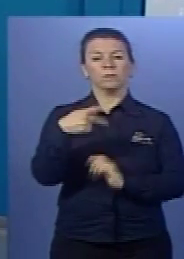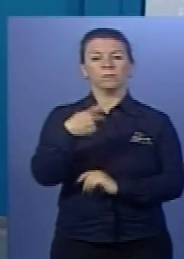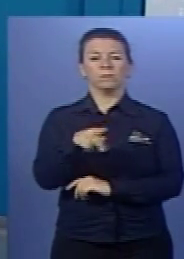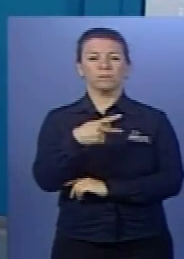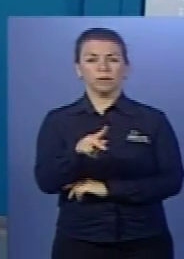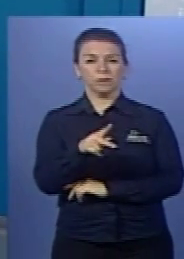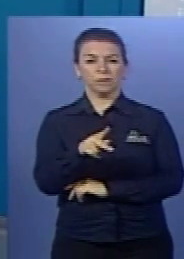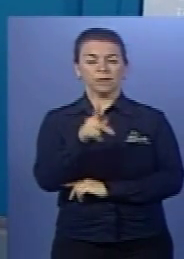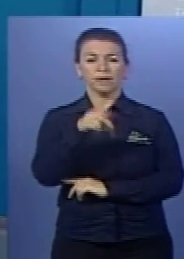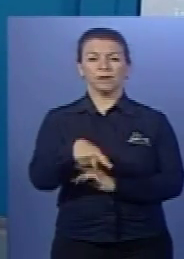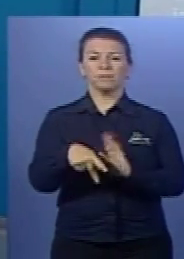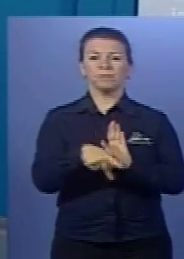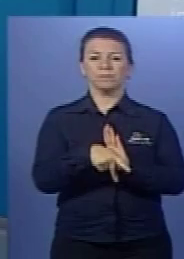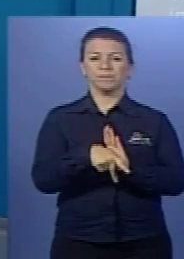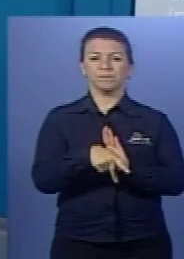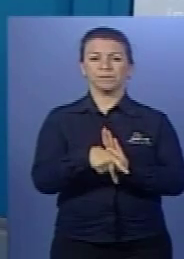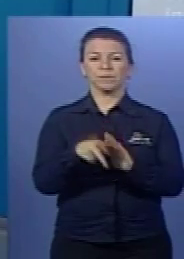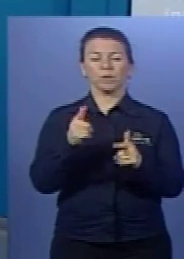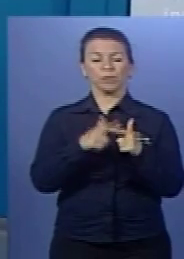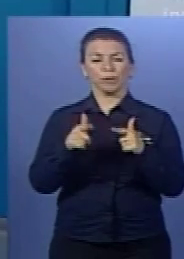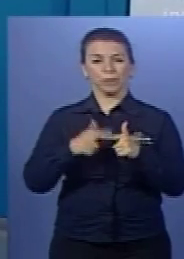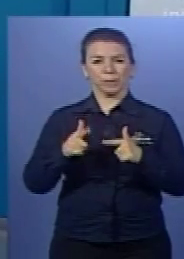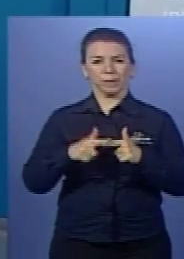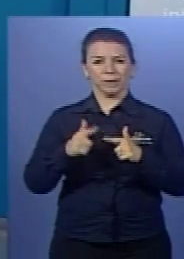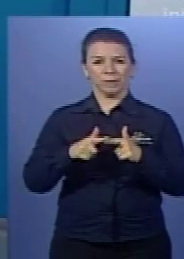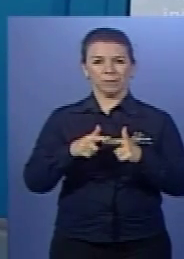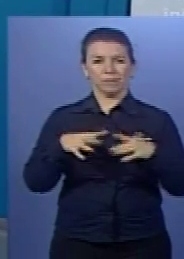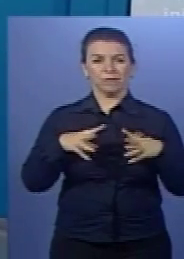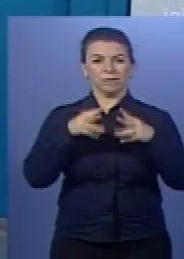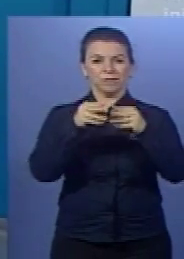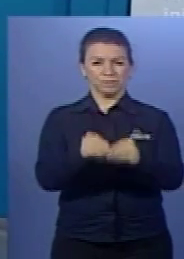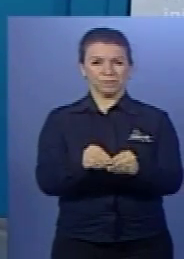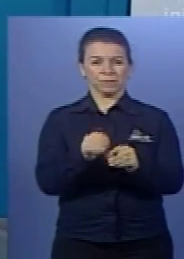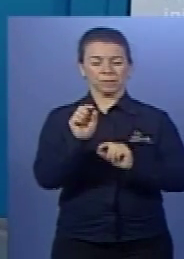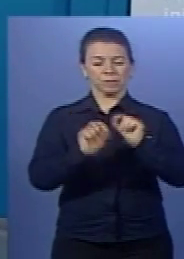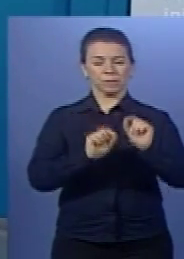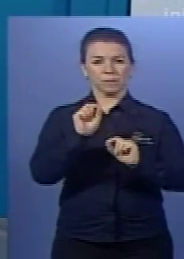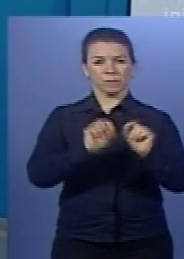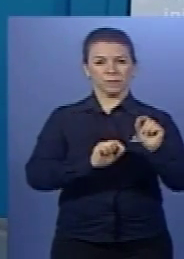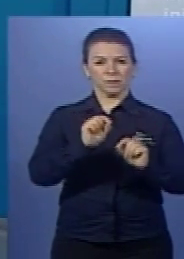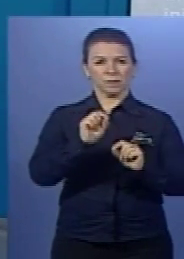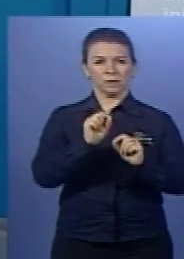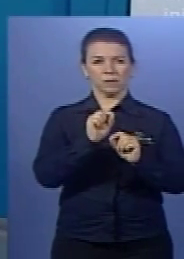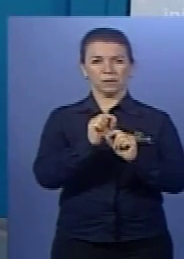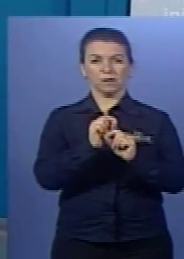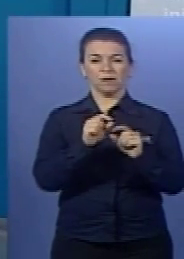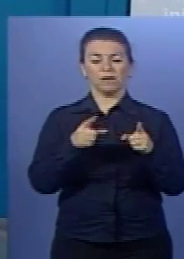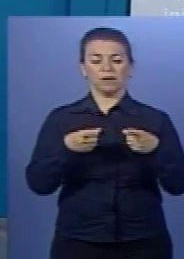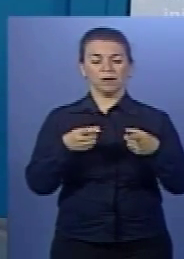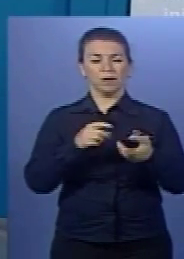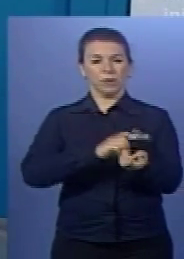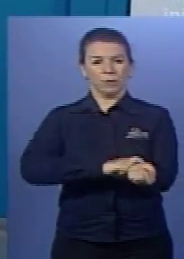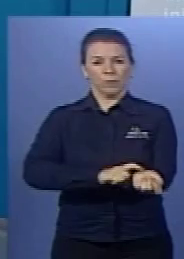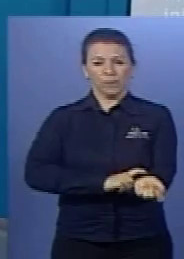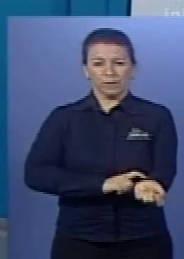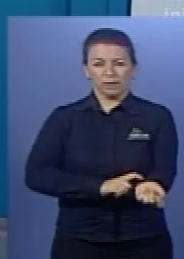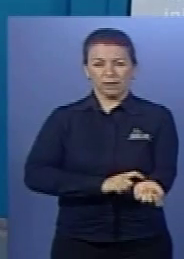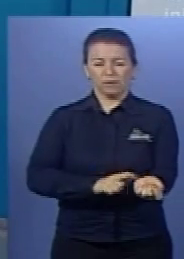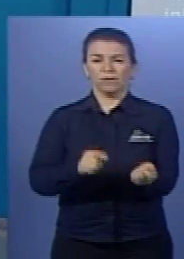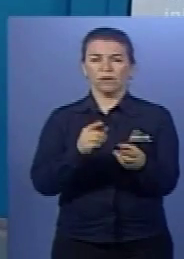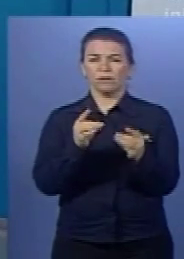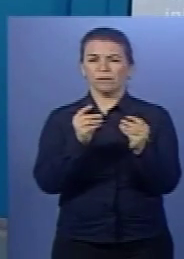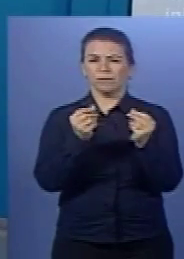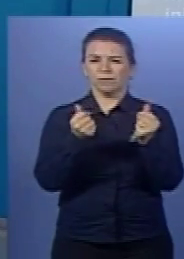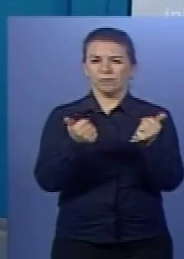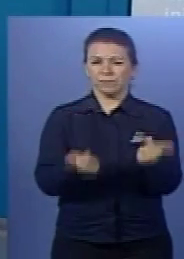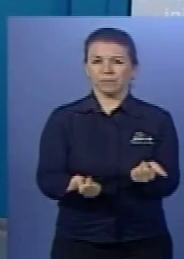uma destruição da bainha de mielina que envolve o nervo. Formigamento na mão, formigamento no